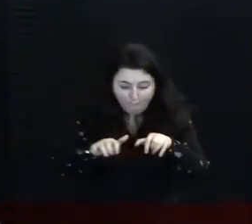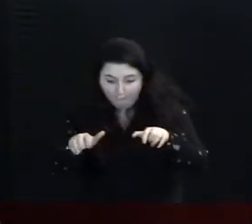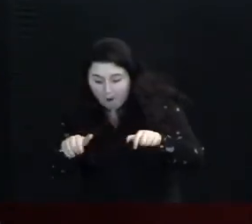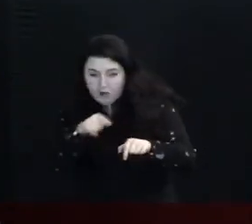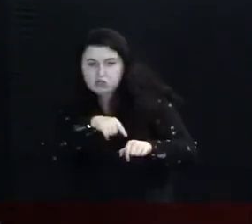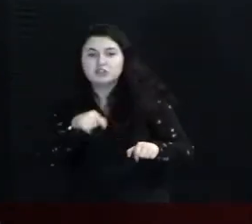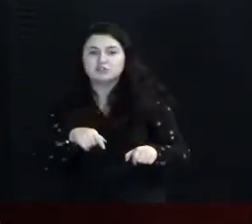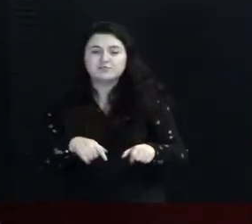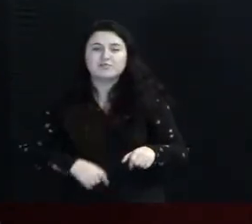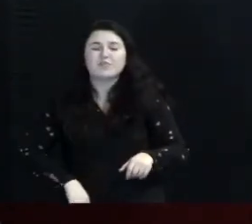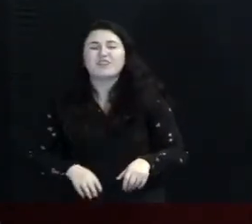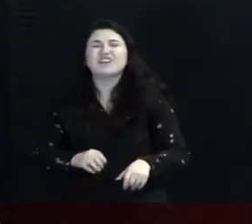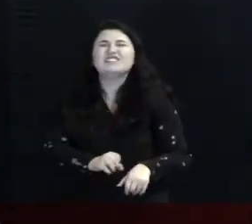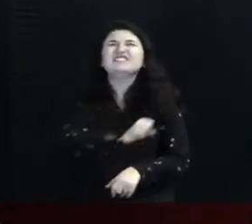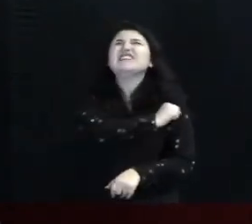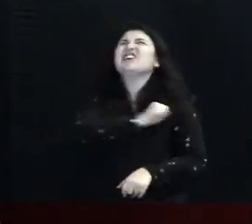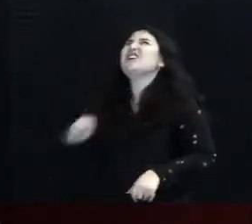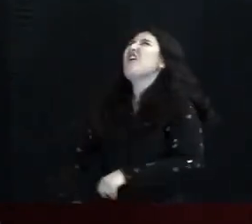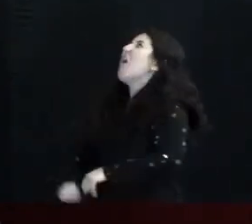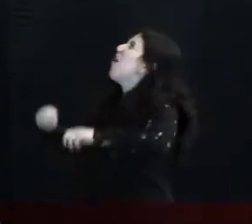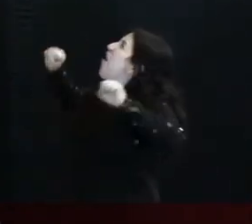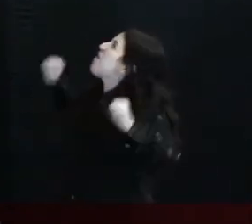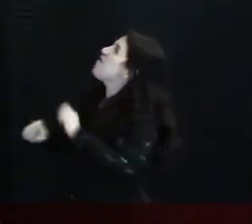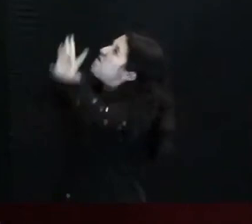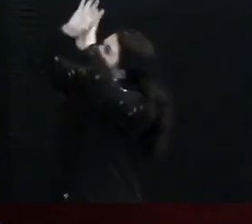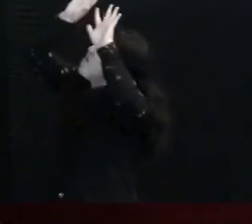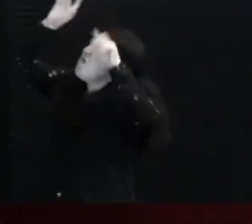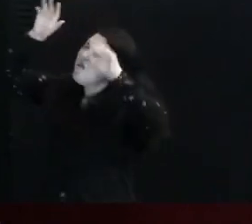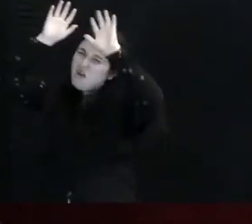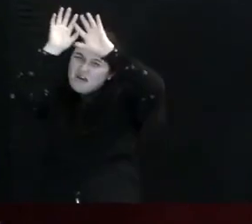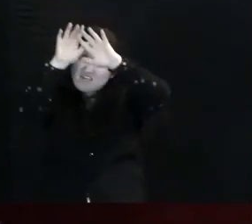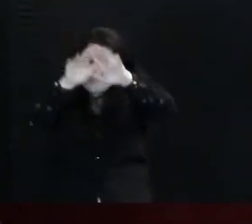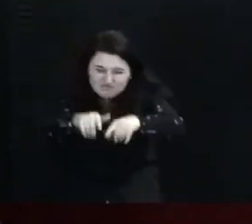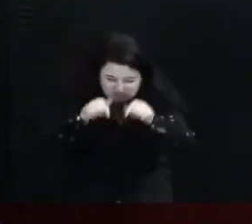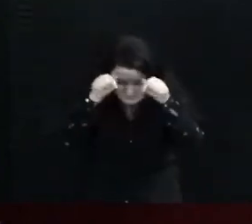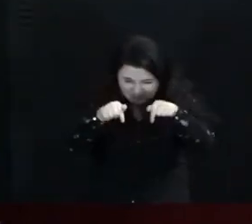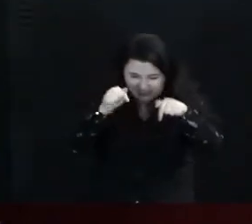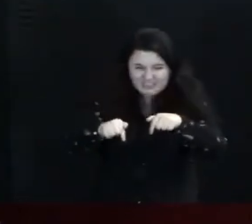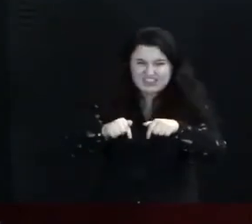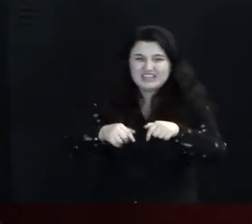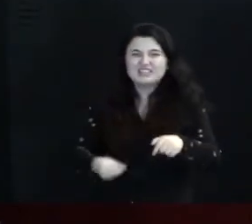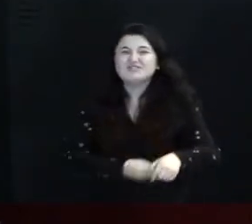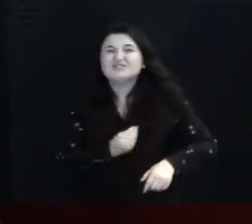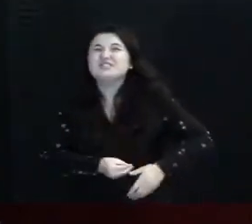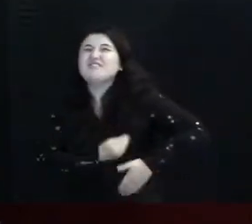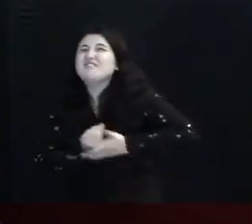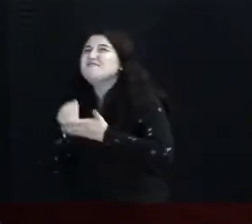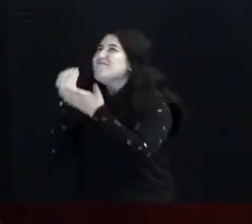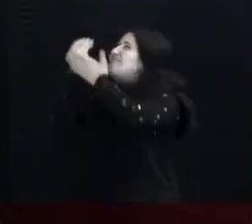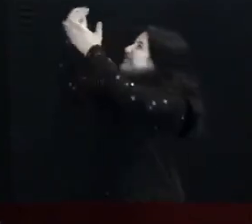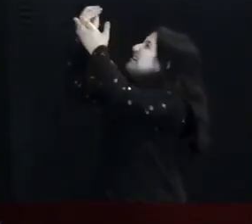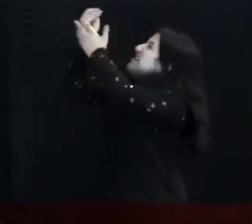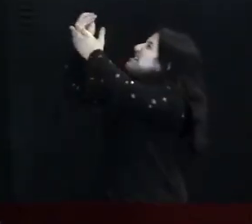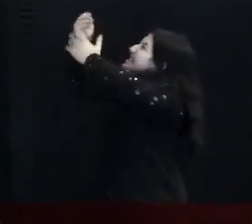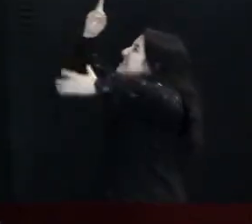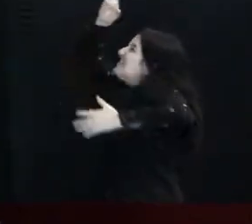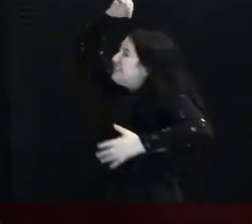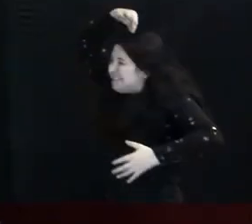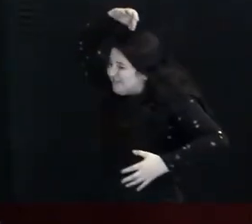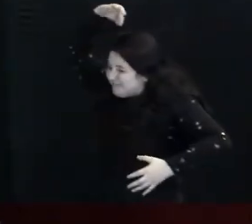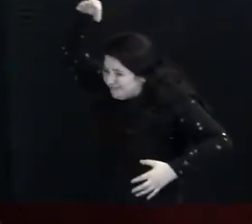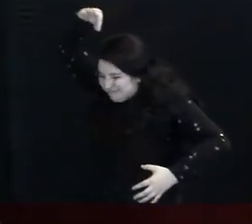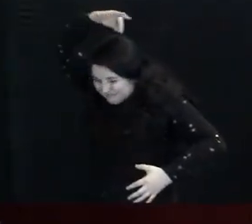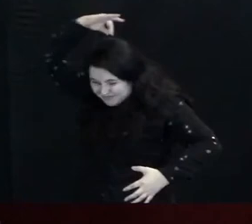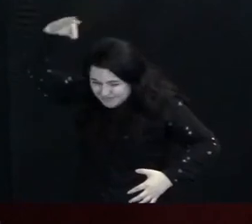Senhor Vem com a tua glória Recebe cada vida Diante de ti Manifesta Espírito Santo